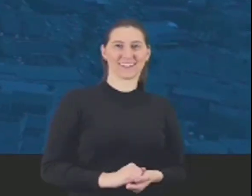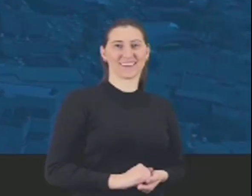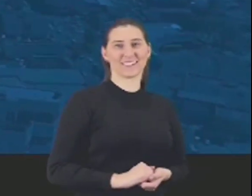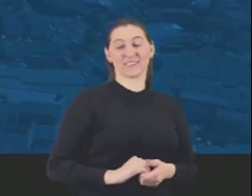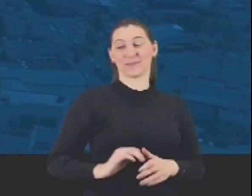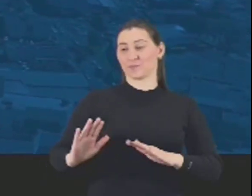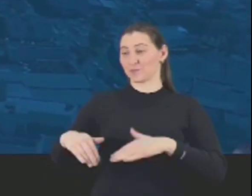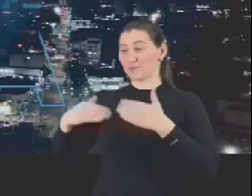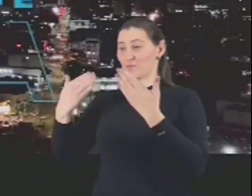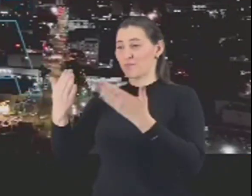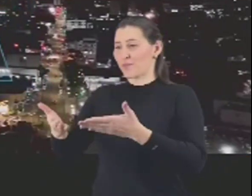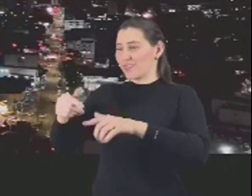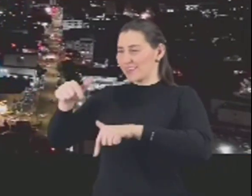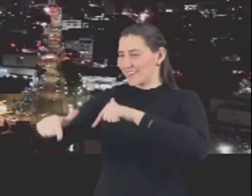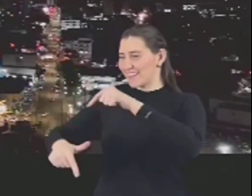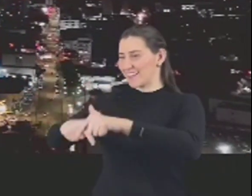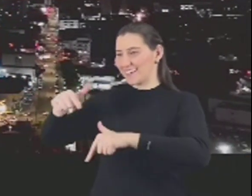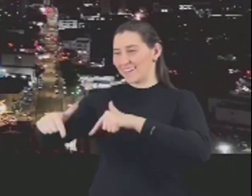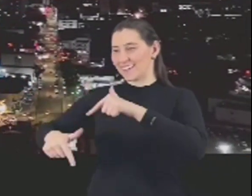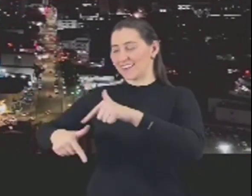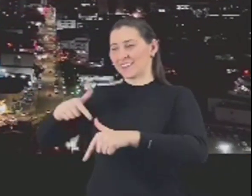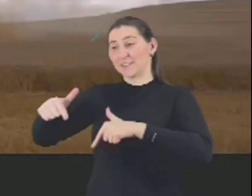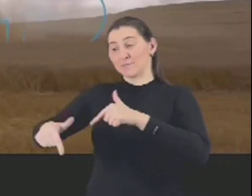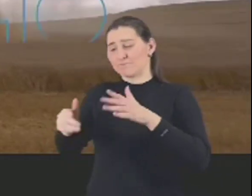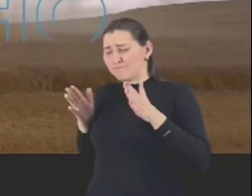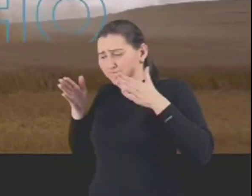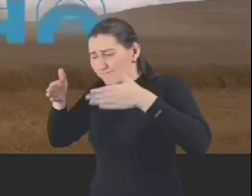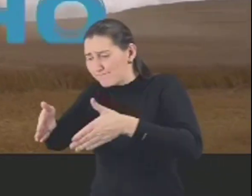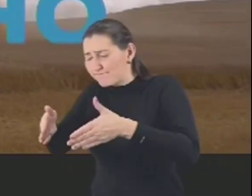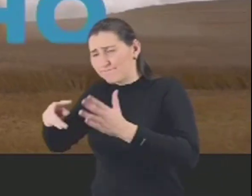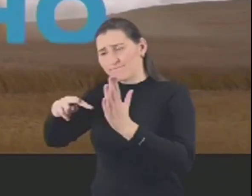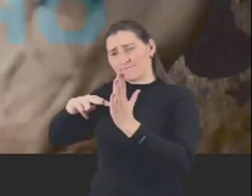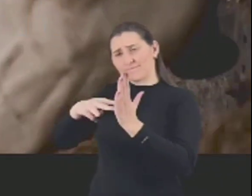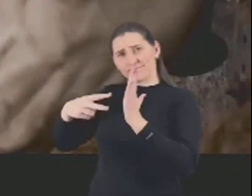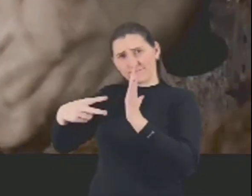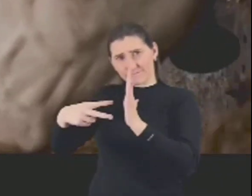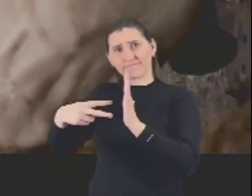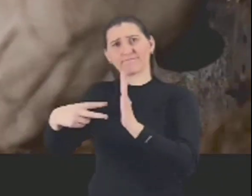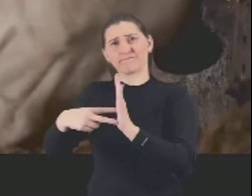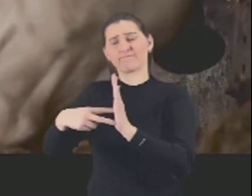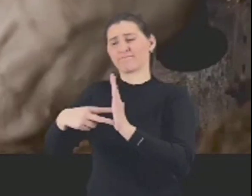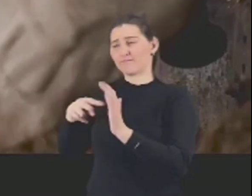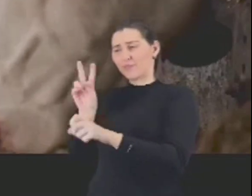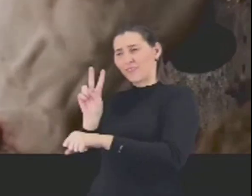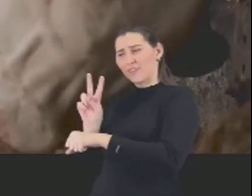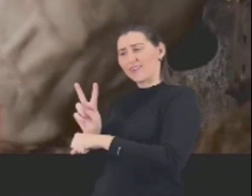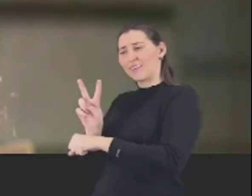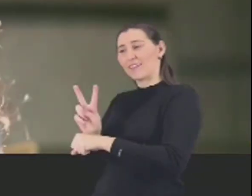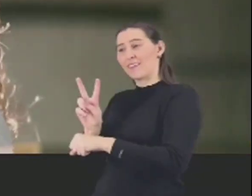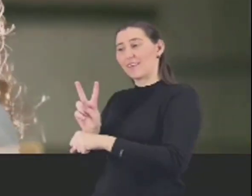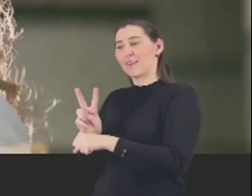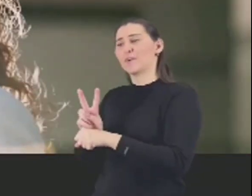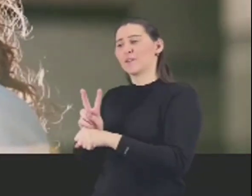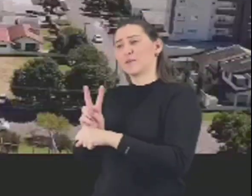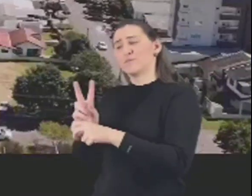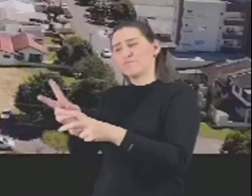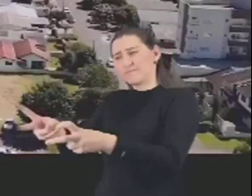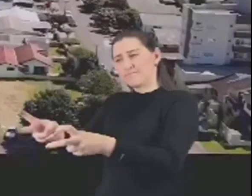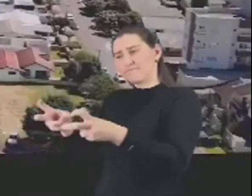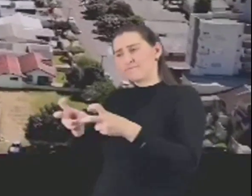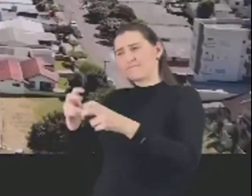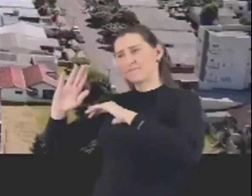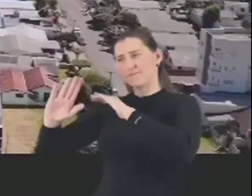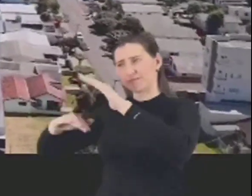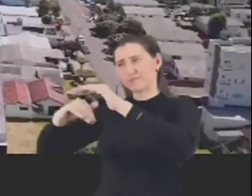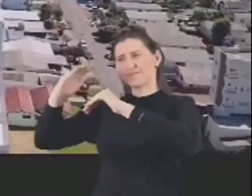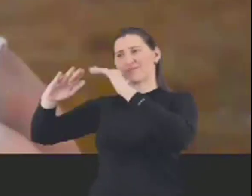Quando a gente cuida, com trabalho e dedicação, a gente vê